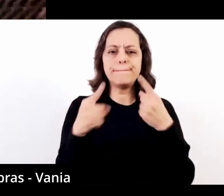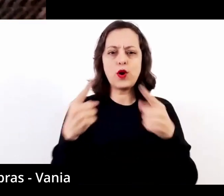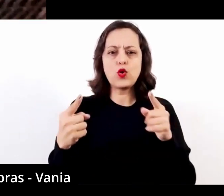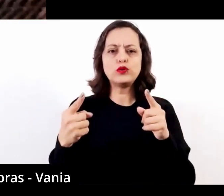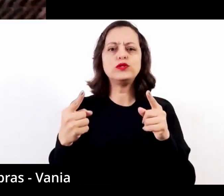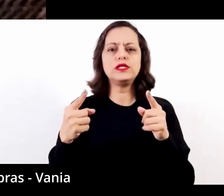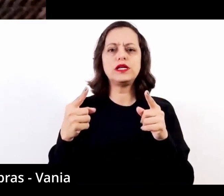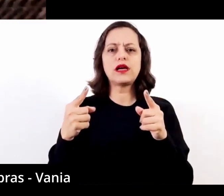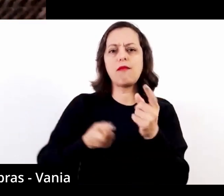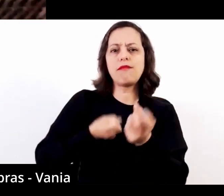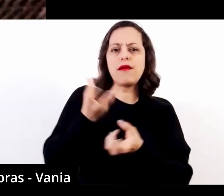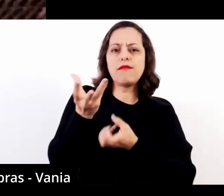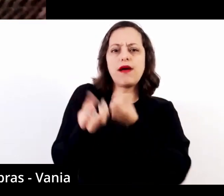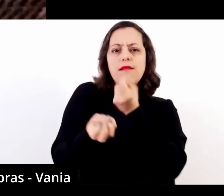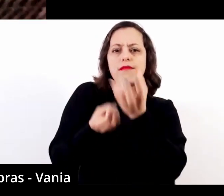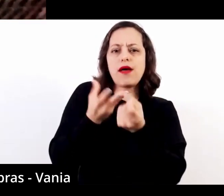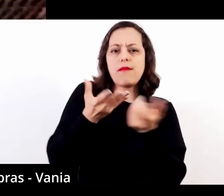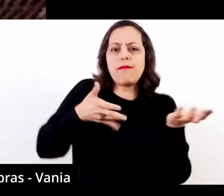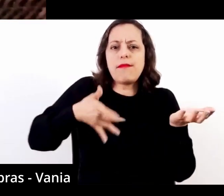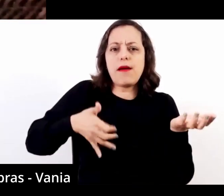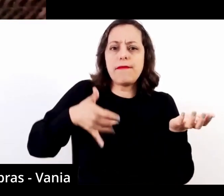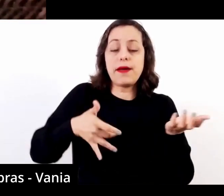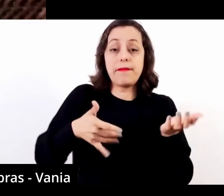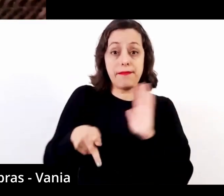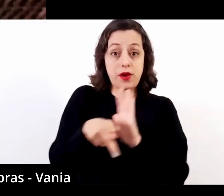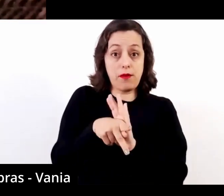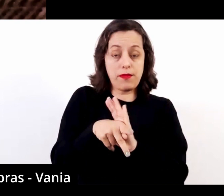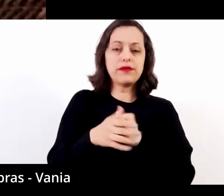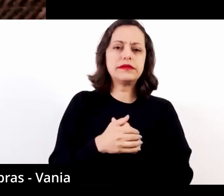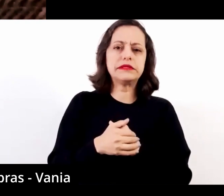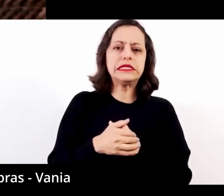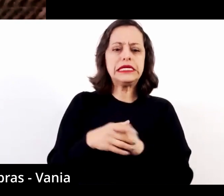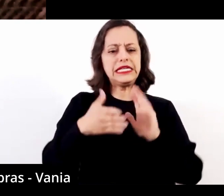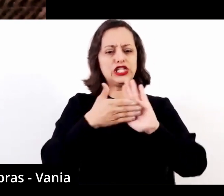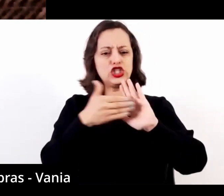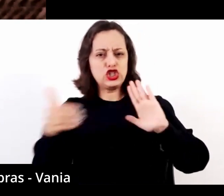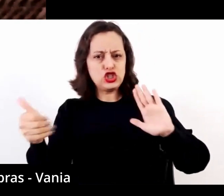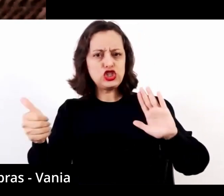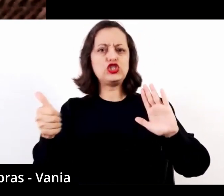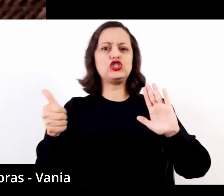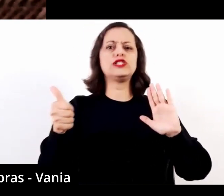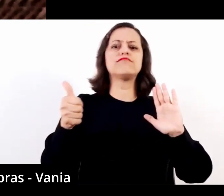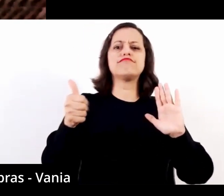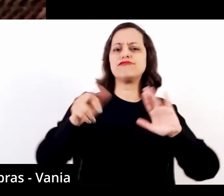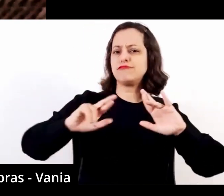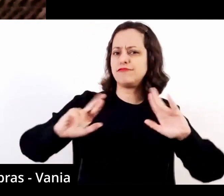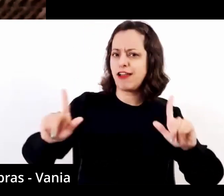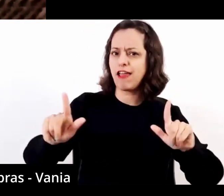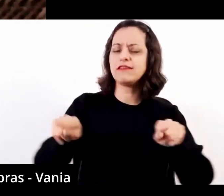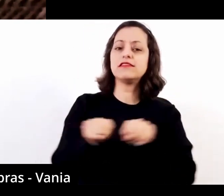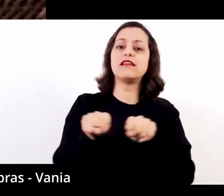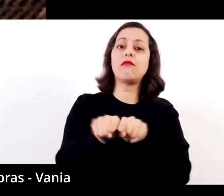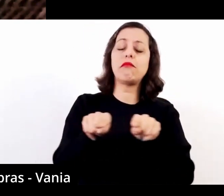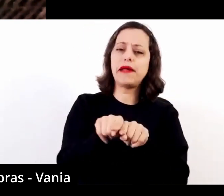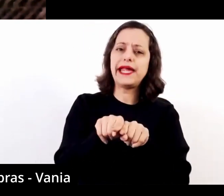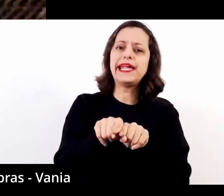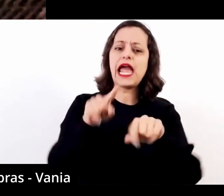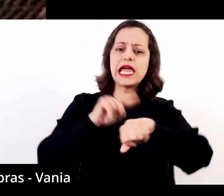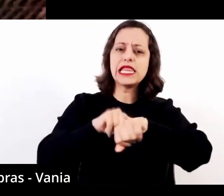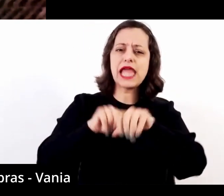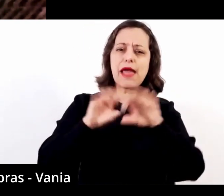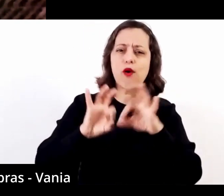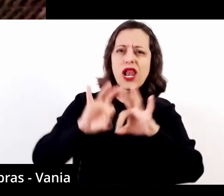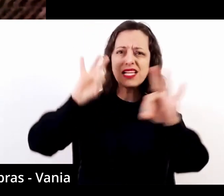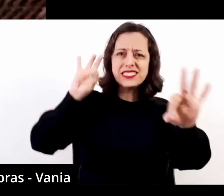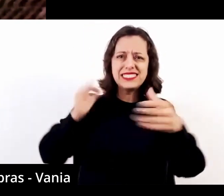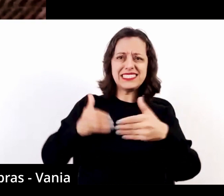musicais que internamente elas evocam. Duas peças estilisticamente e temporalmente tão distantes, mas que se conectam